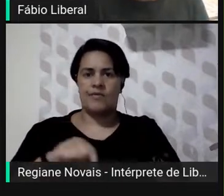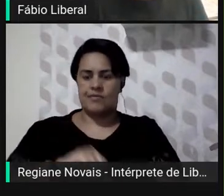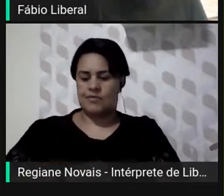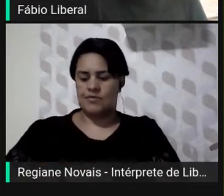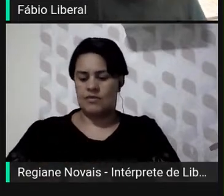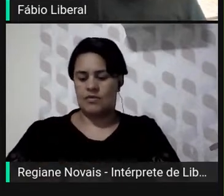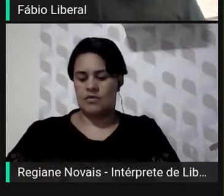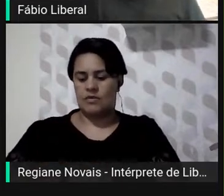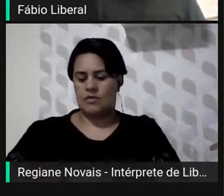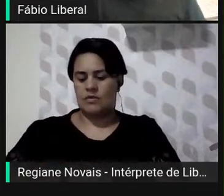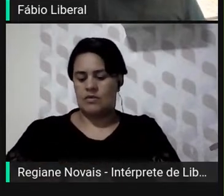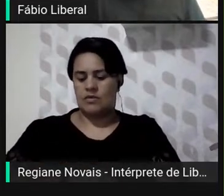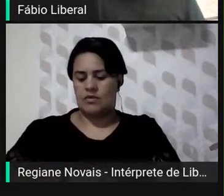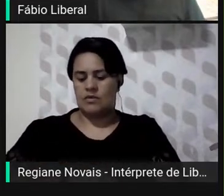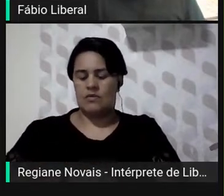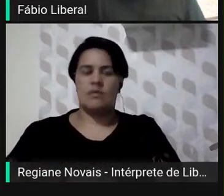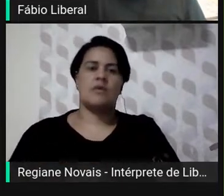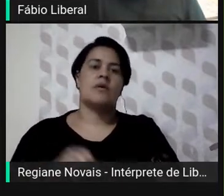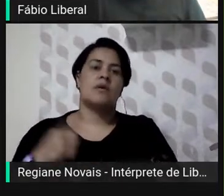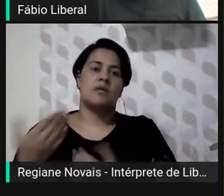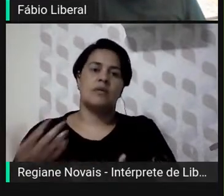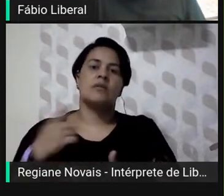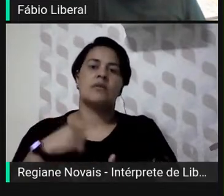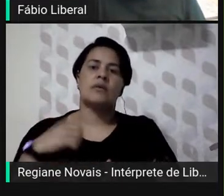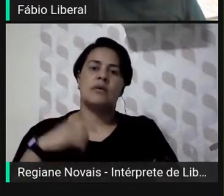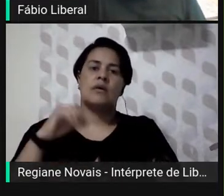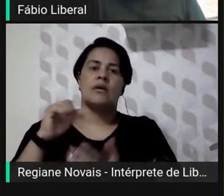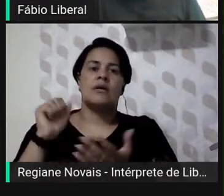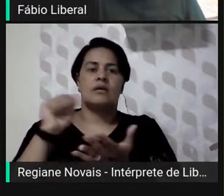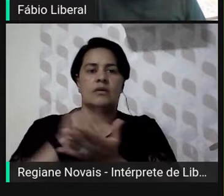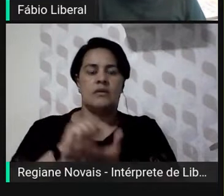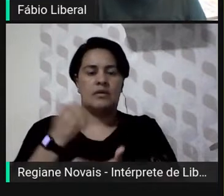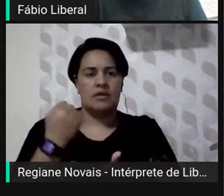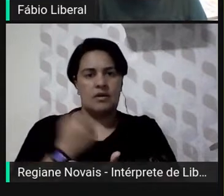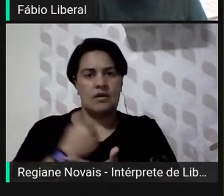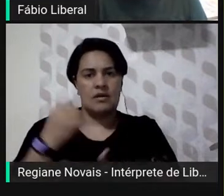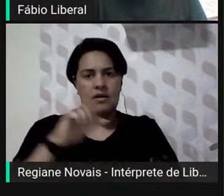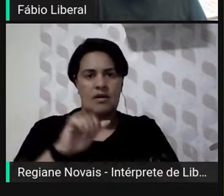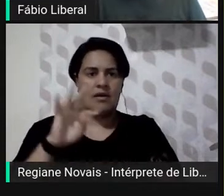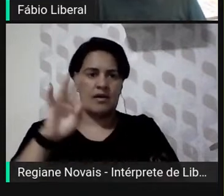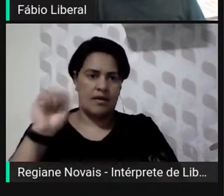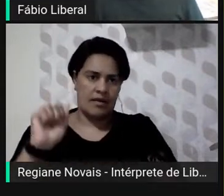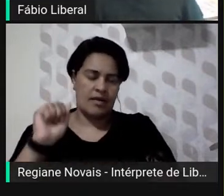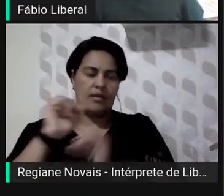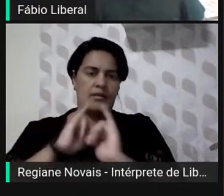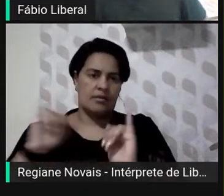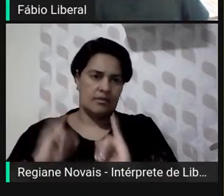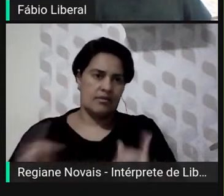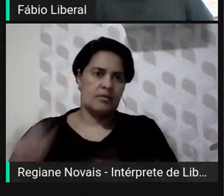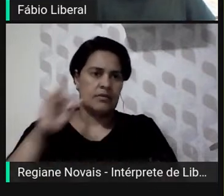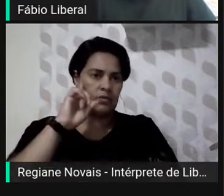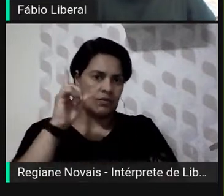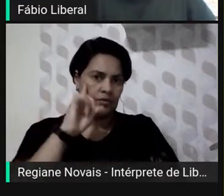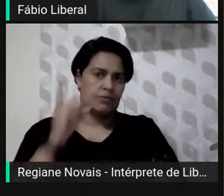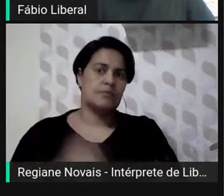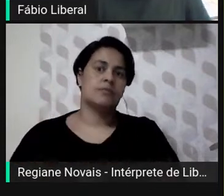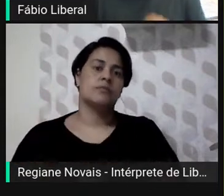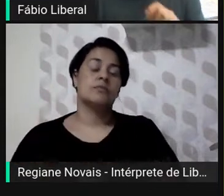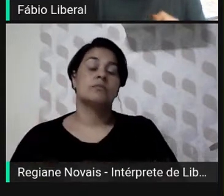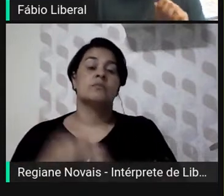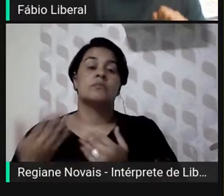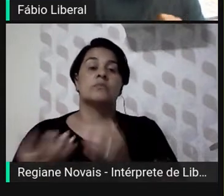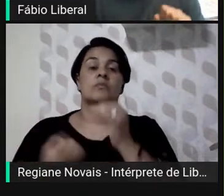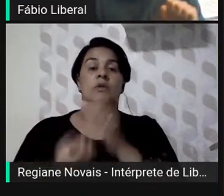vários volumes, das atas que iam sendo impressas e distribuídas dia a dia nos diários. A elaboração dos anais do Senado foi